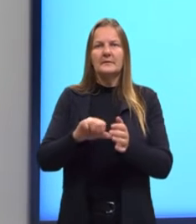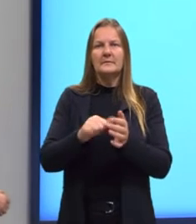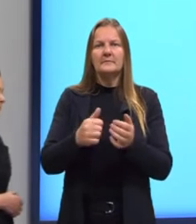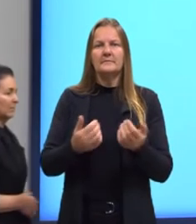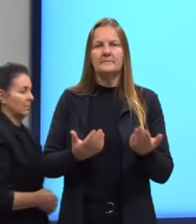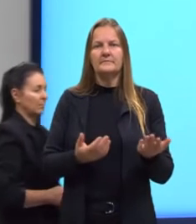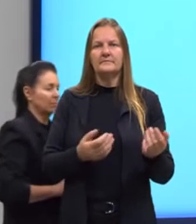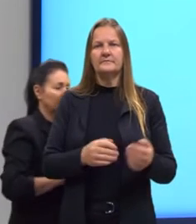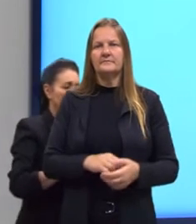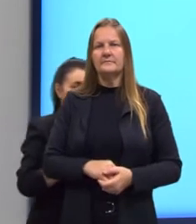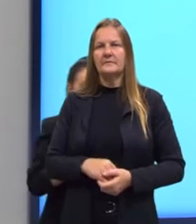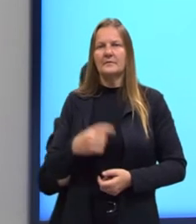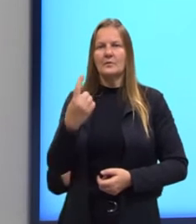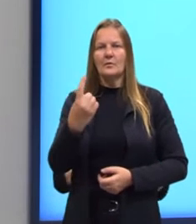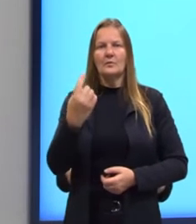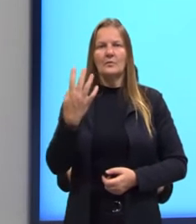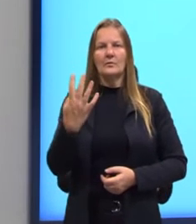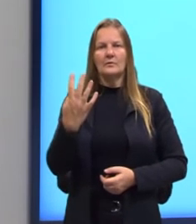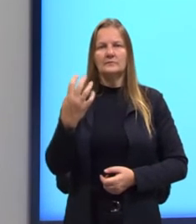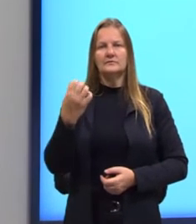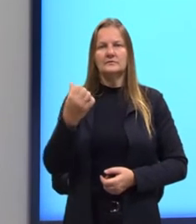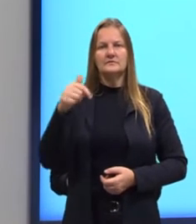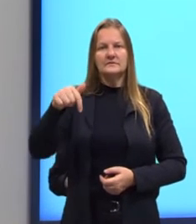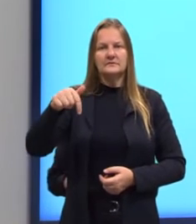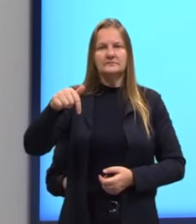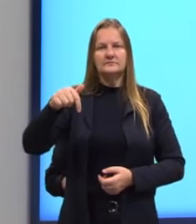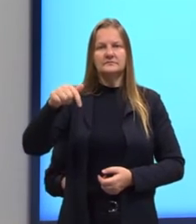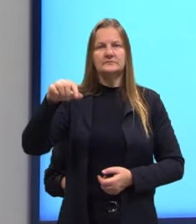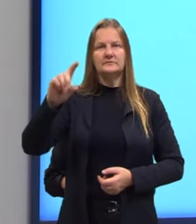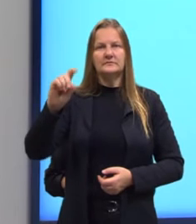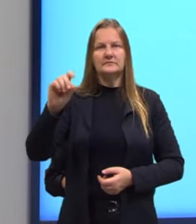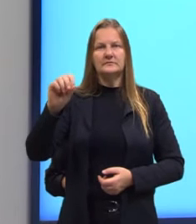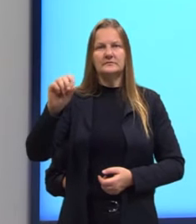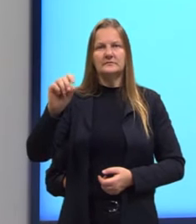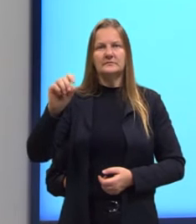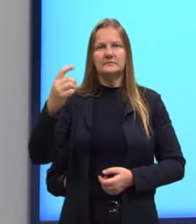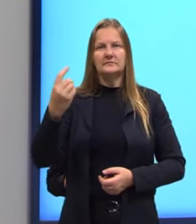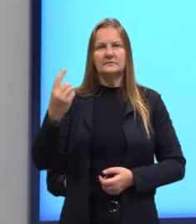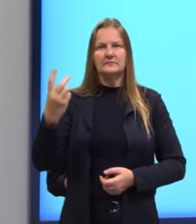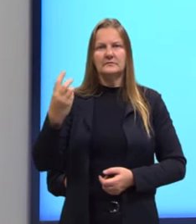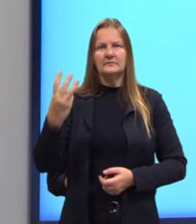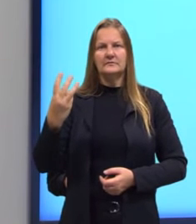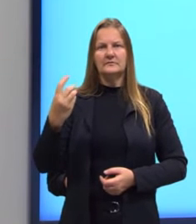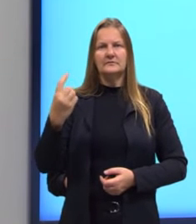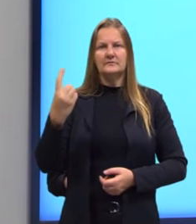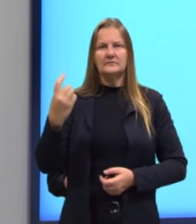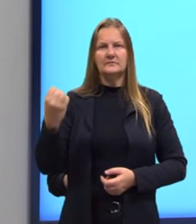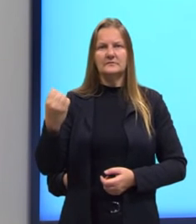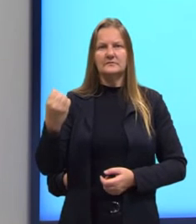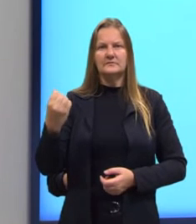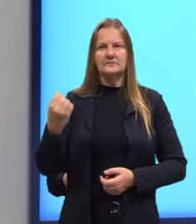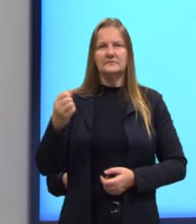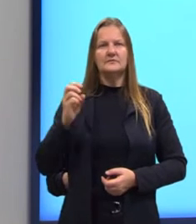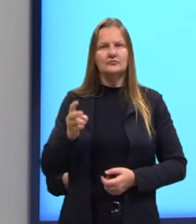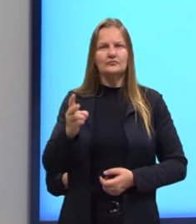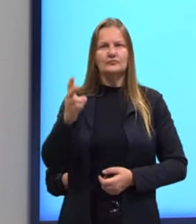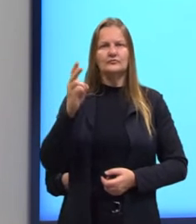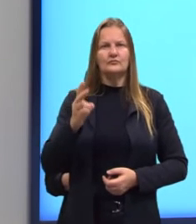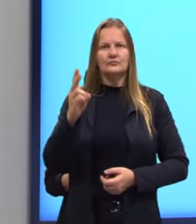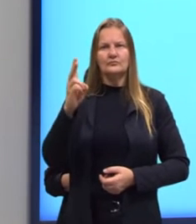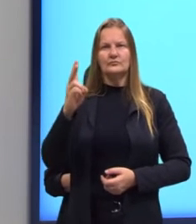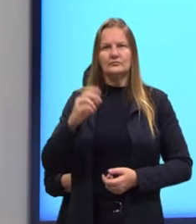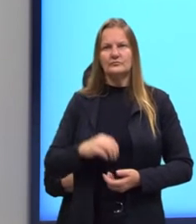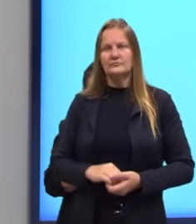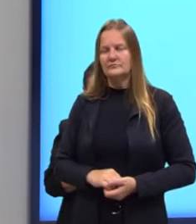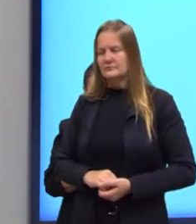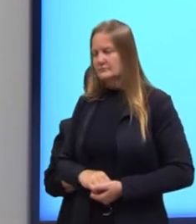sequência é 1, 4, 7, 10, 13, 16, e assim sucessivamente.